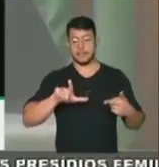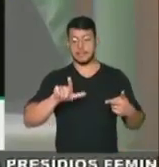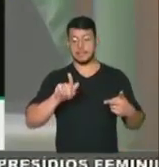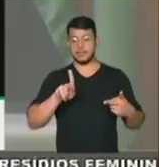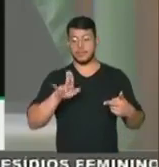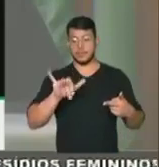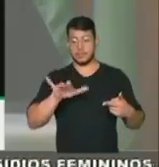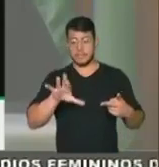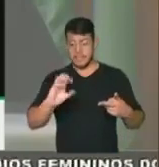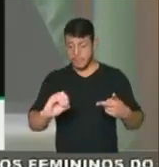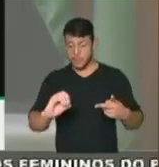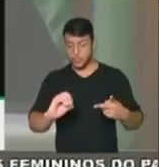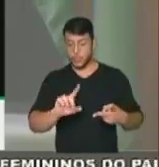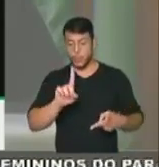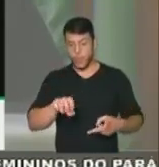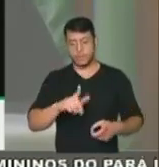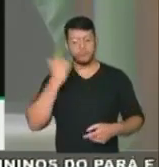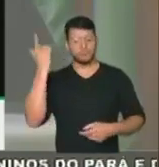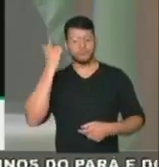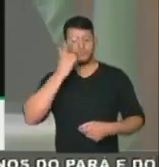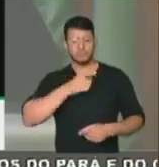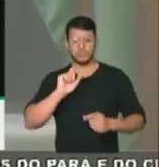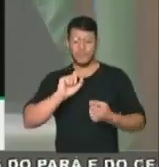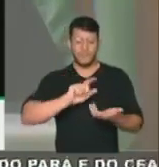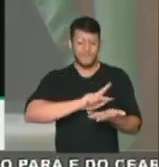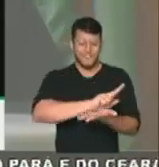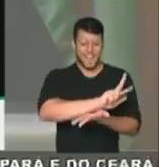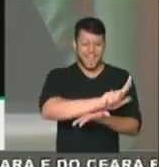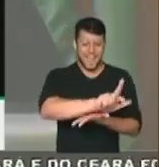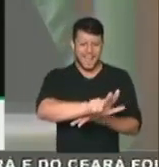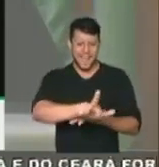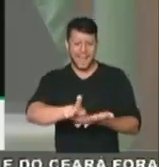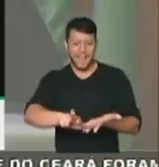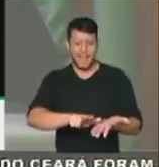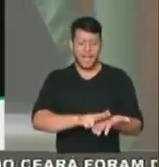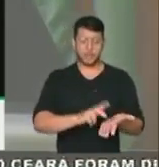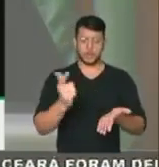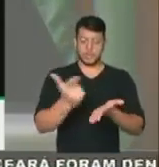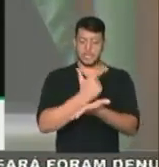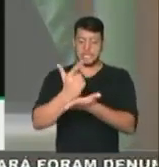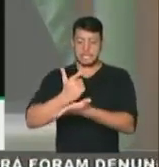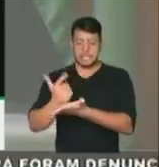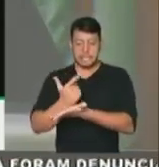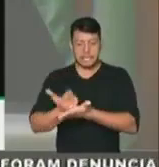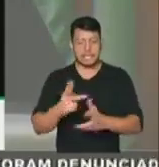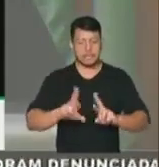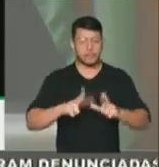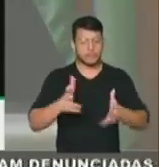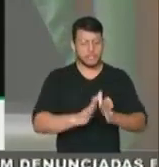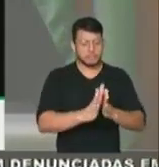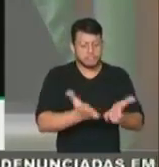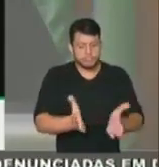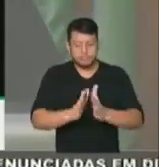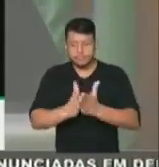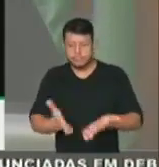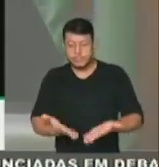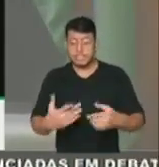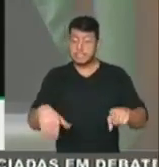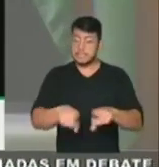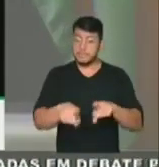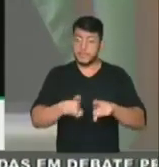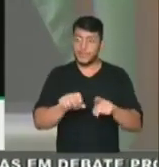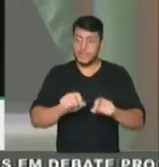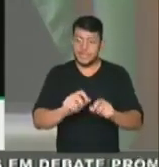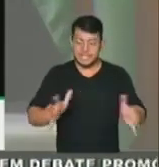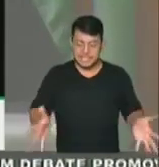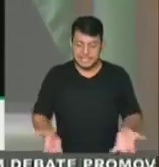tem todo tipo de livro e o incentivo para que as pessoas possam ler, possam